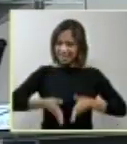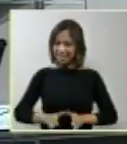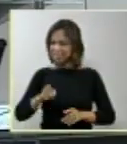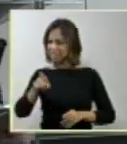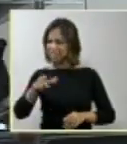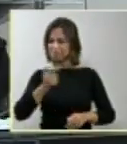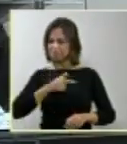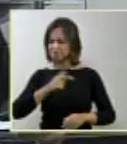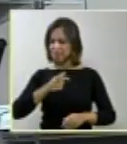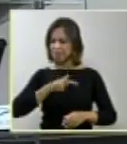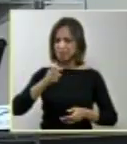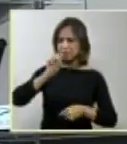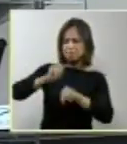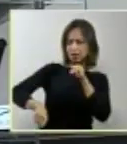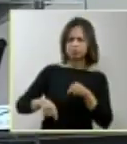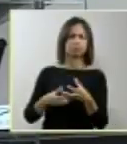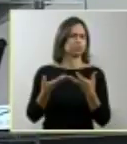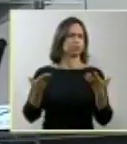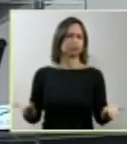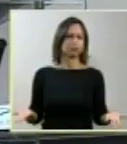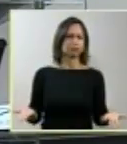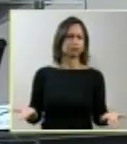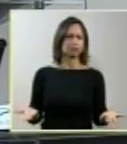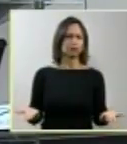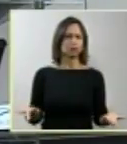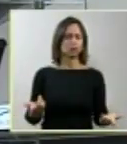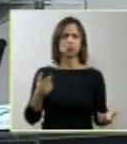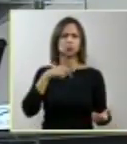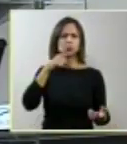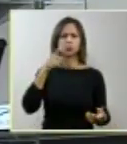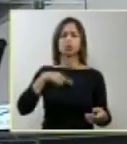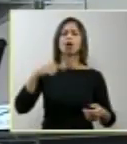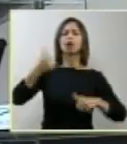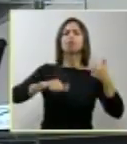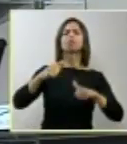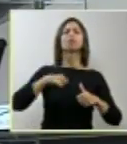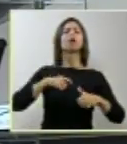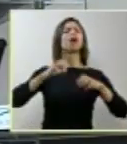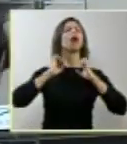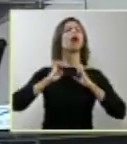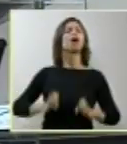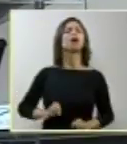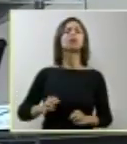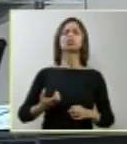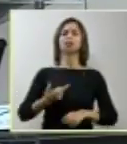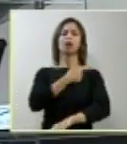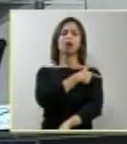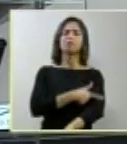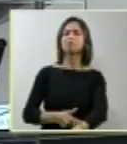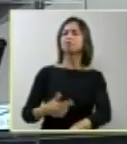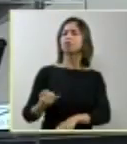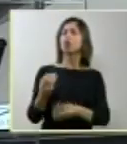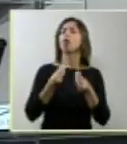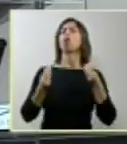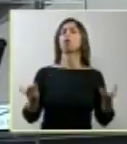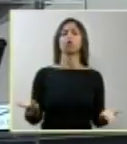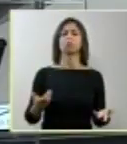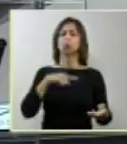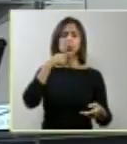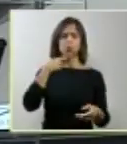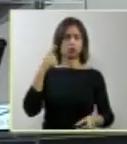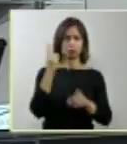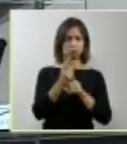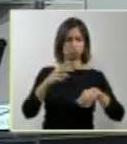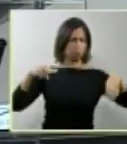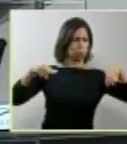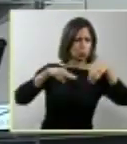esteticamente perfeitos, mas nunca poderão avaliar, ministro de Direito, os valores, a ética, esses, não pode ser avaliado por nenhum diagnóstico,